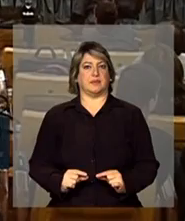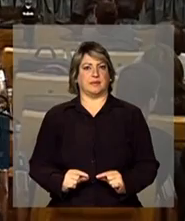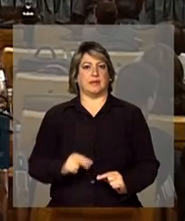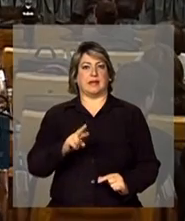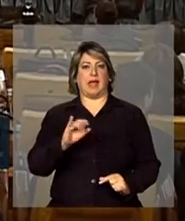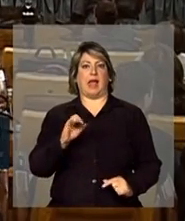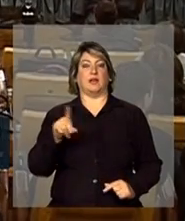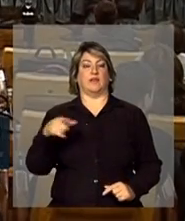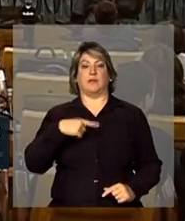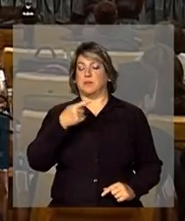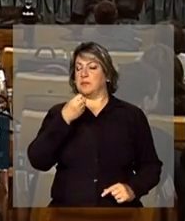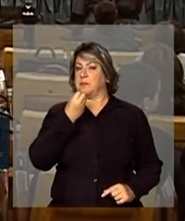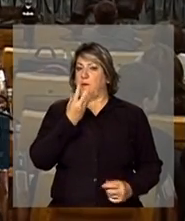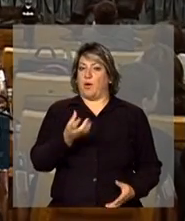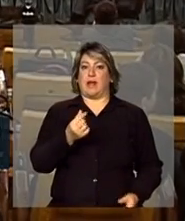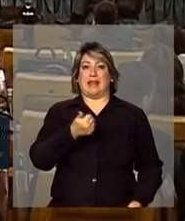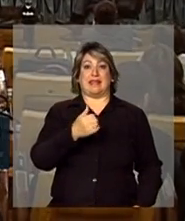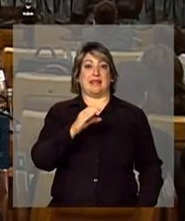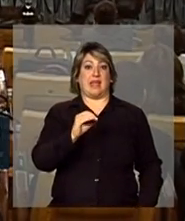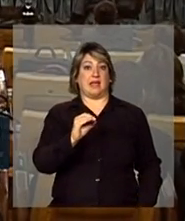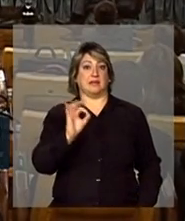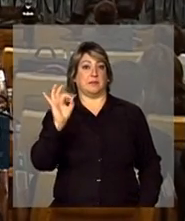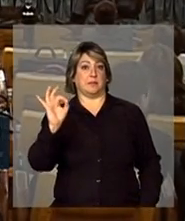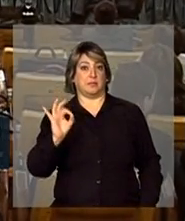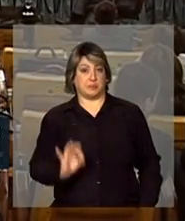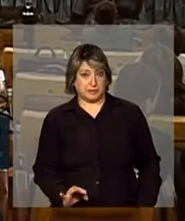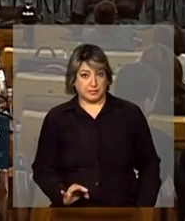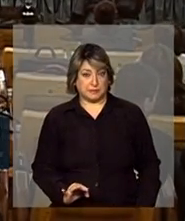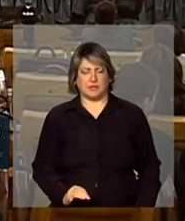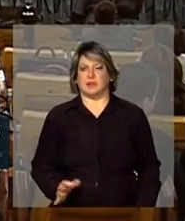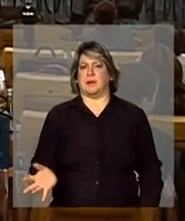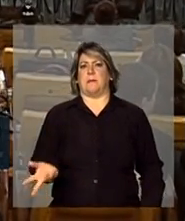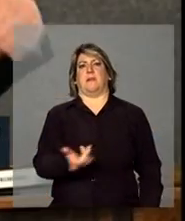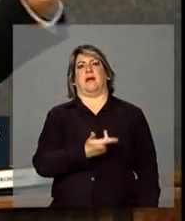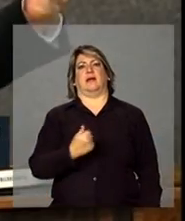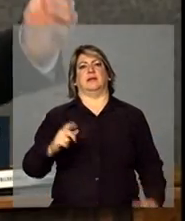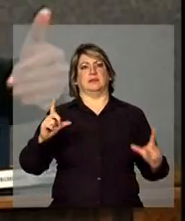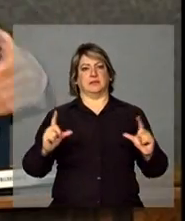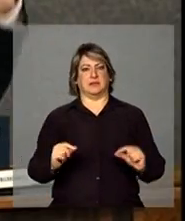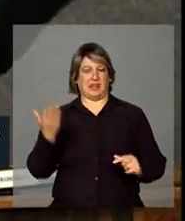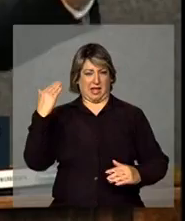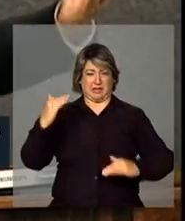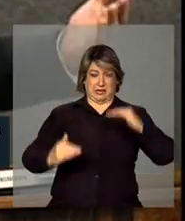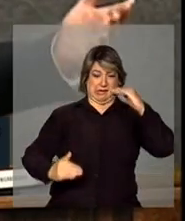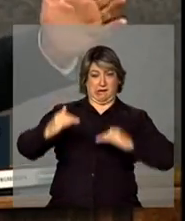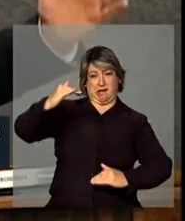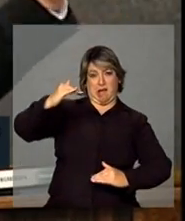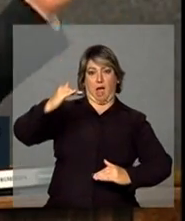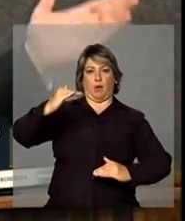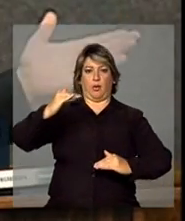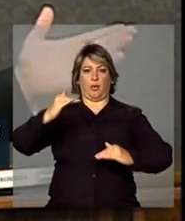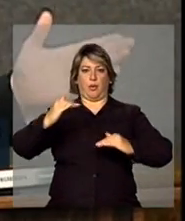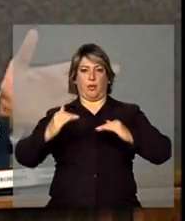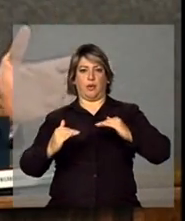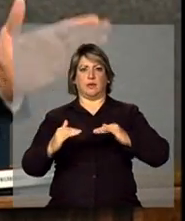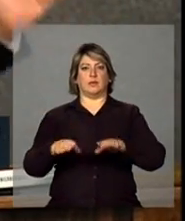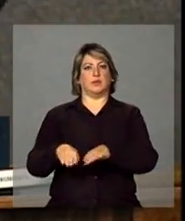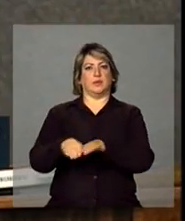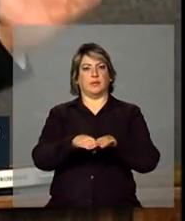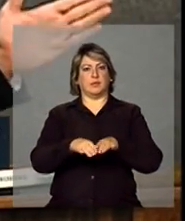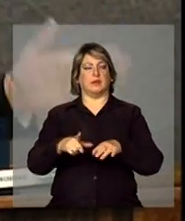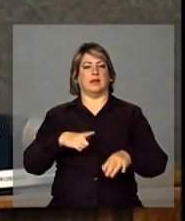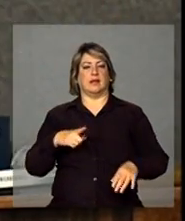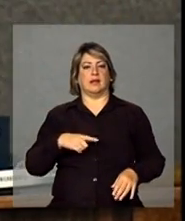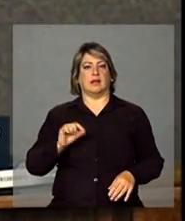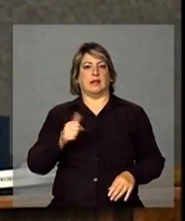classificasse de espetacular. 10 pontos de porcentagem, eu acho espetacular. A desigualdade no Brasil caiu 6 pontos de porcentagem em geral, lá